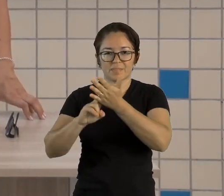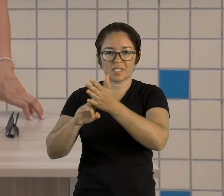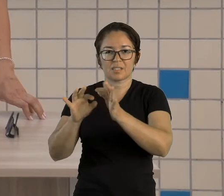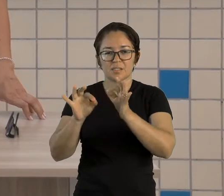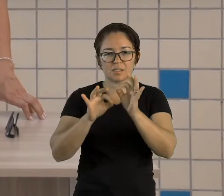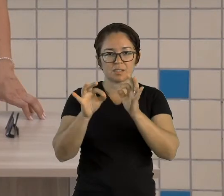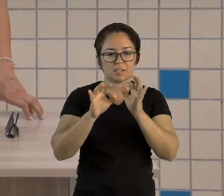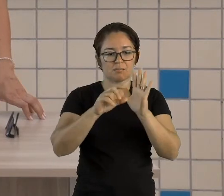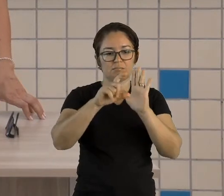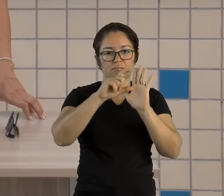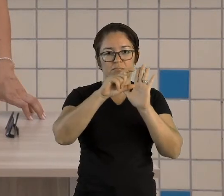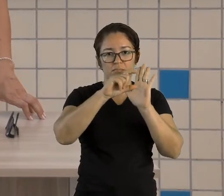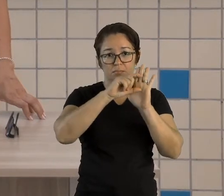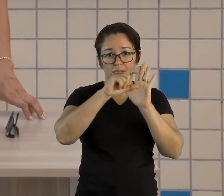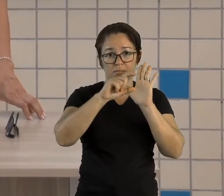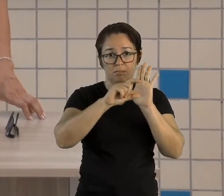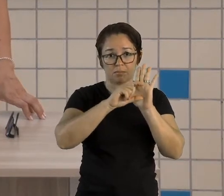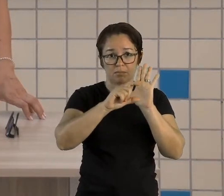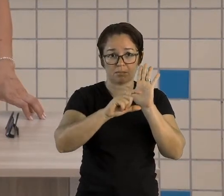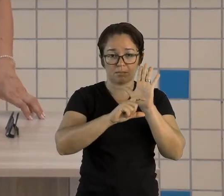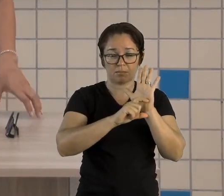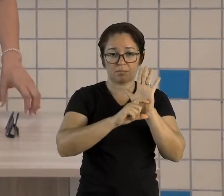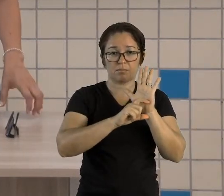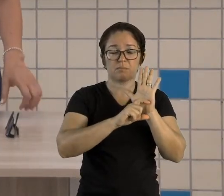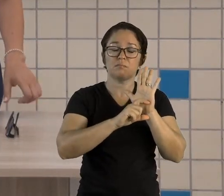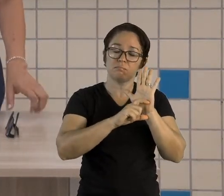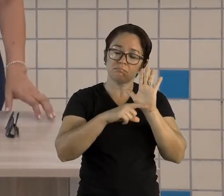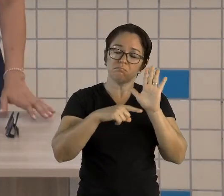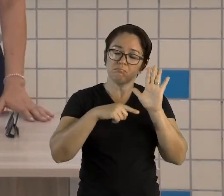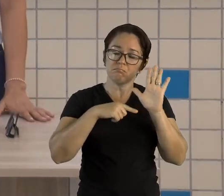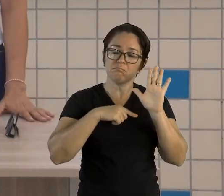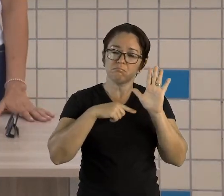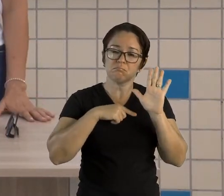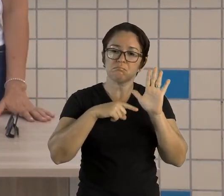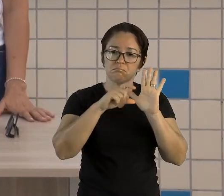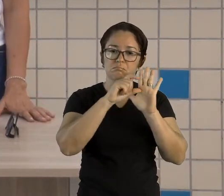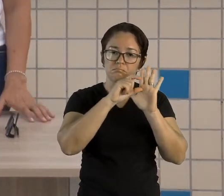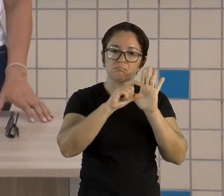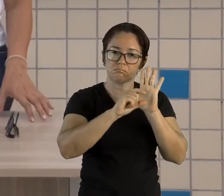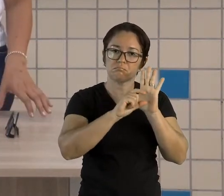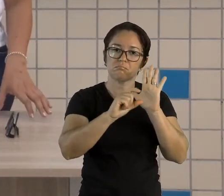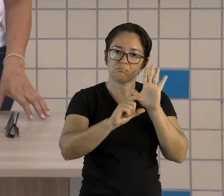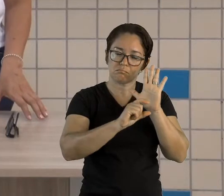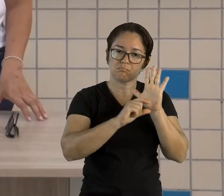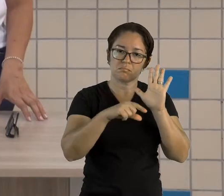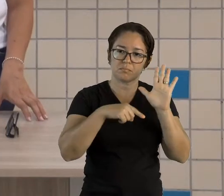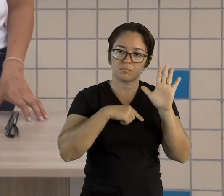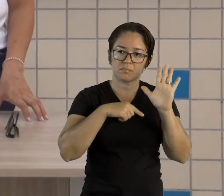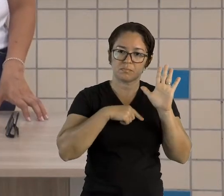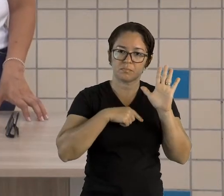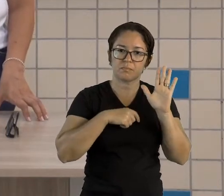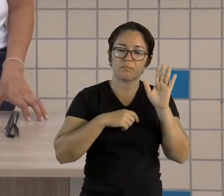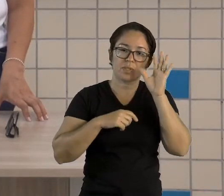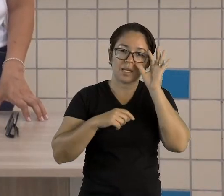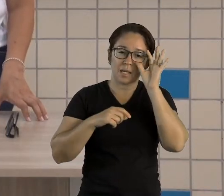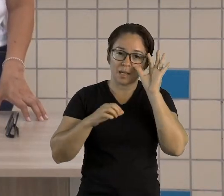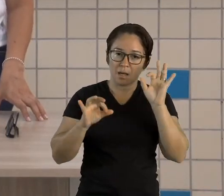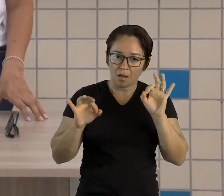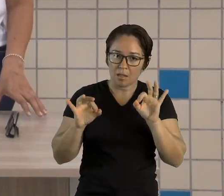em parágrafos? Sim! Podemos ver que a carta está organizada em parágrafos. Houve uma despedida?